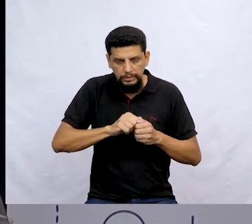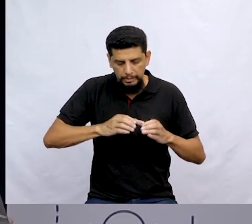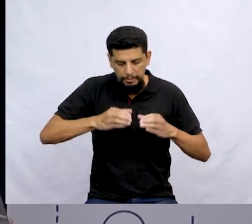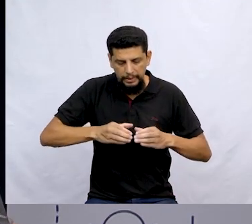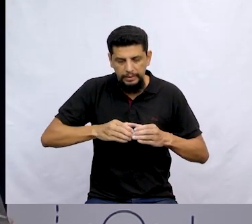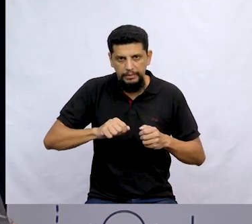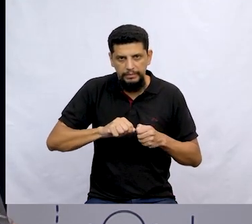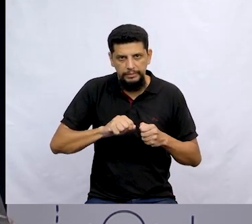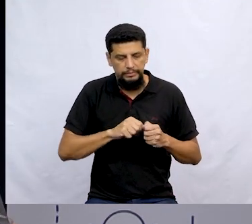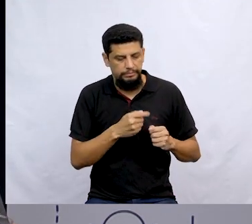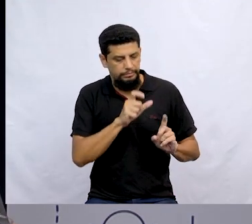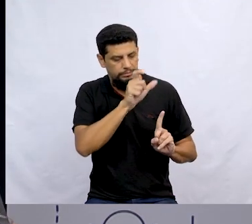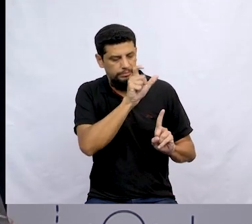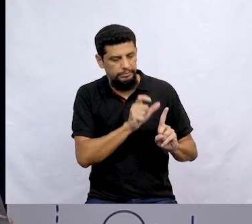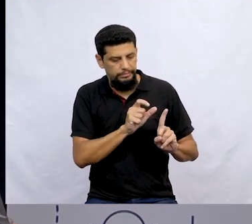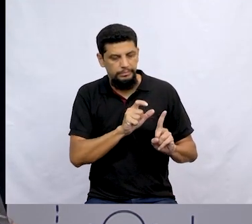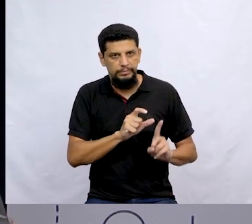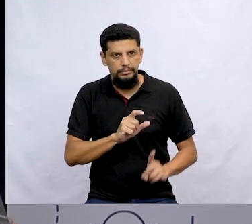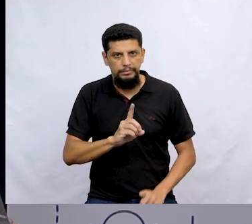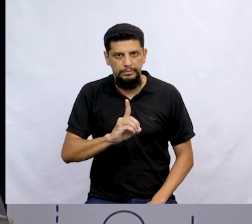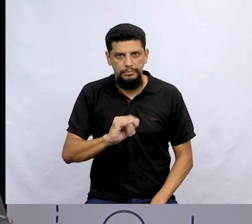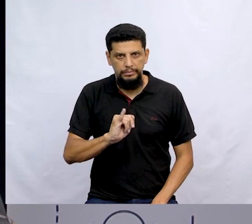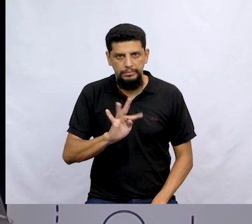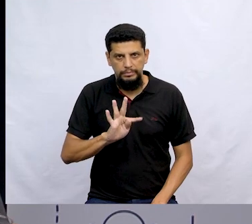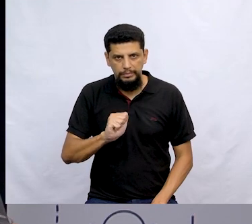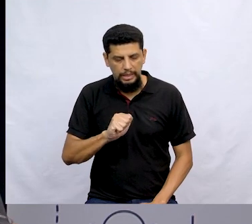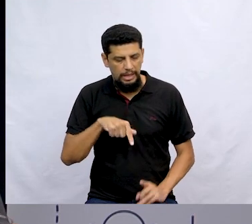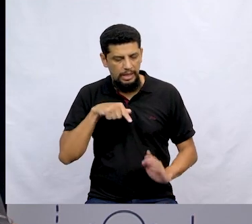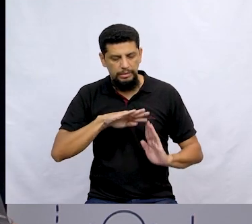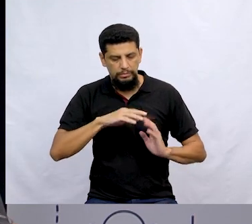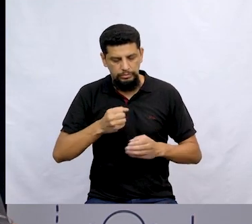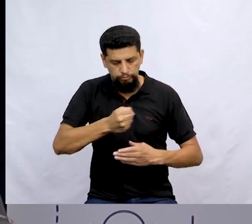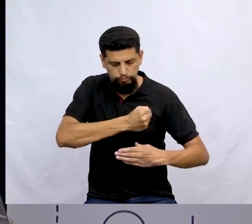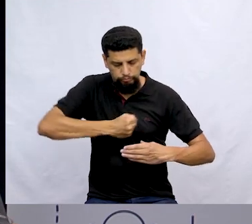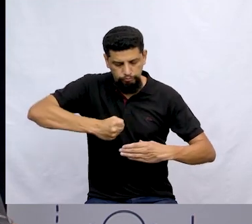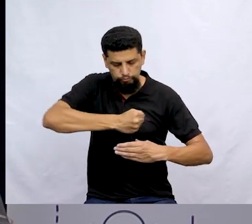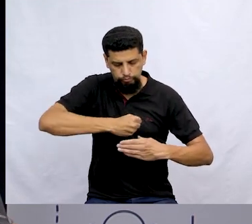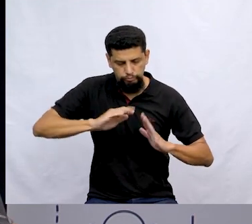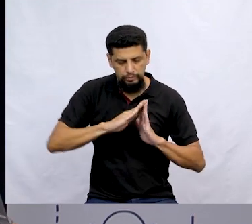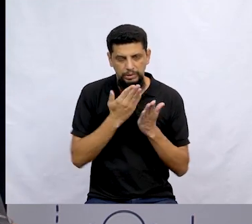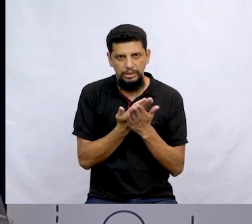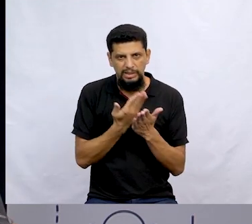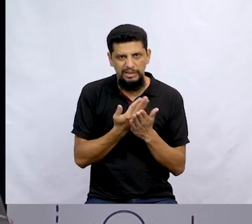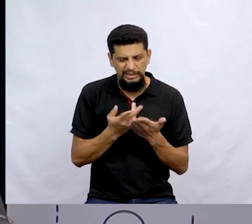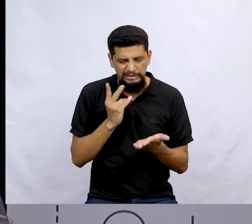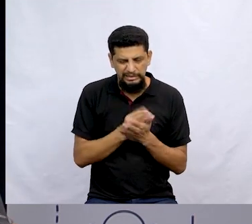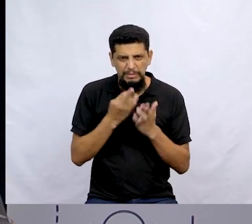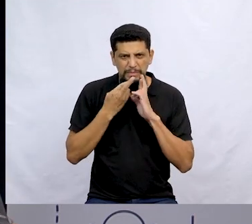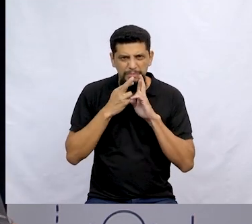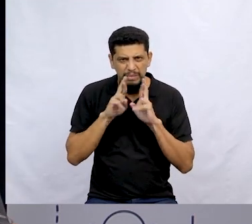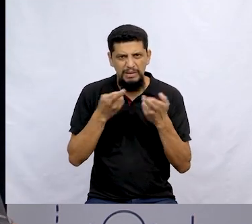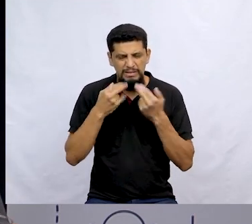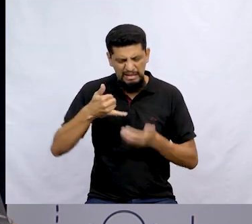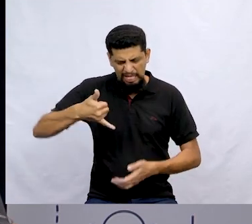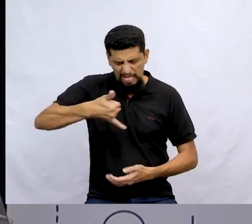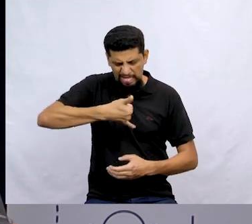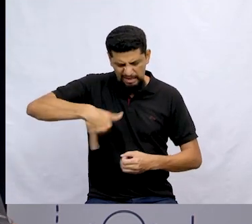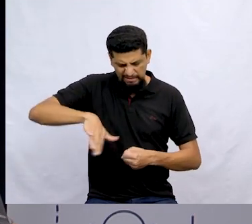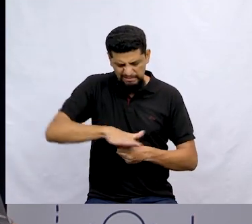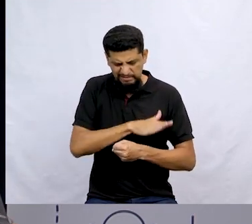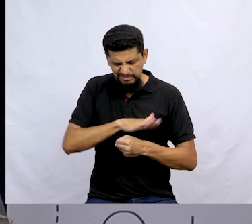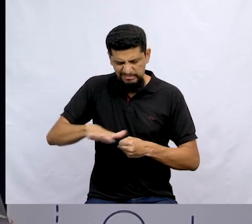Ele fez para a Dona Dita. A Dona Dita era a cozinheira da escola. E ela vivia reclamando das crostas de gordura das panelas.